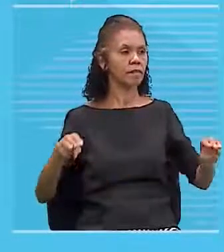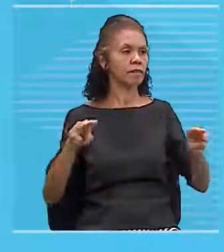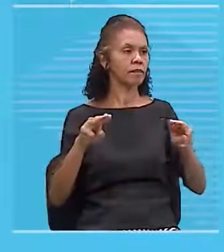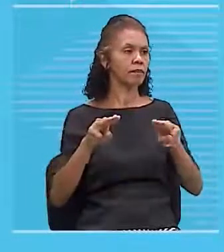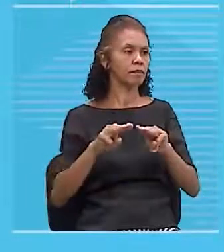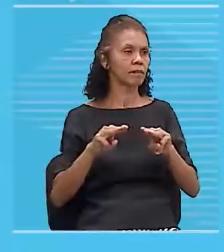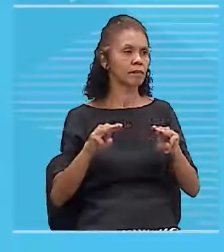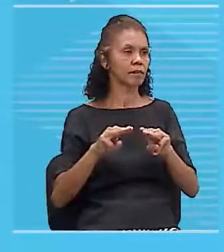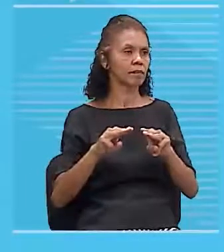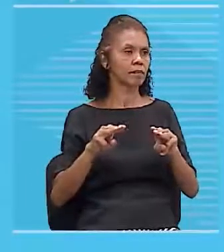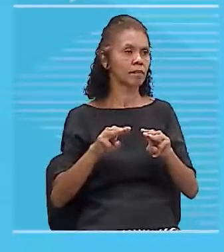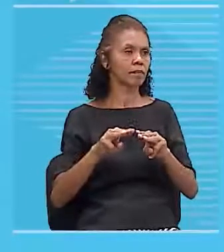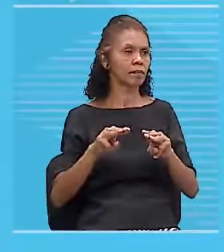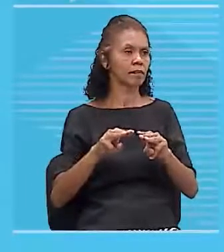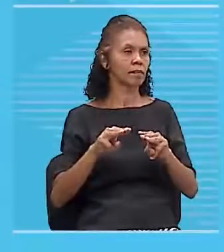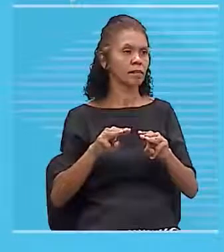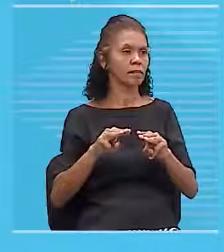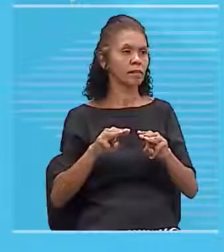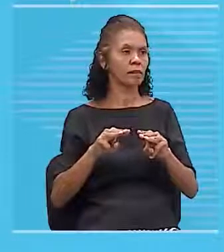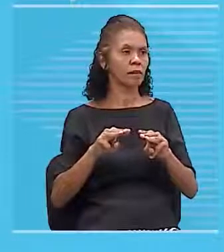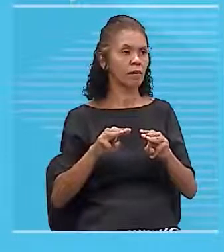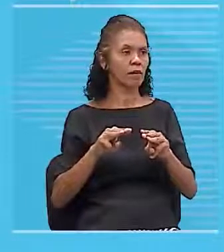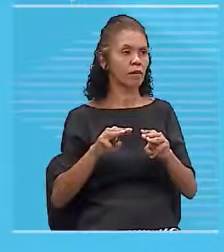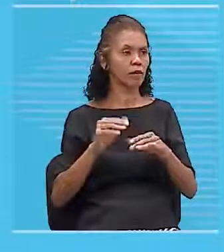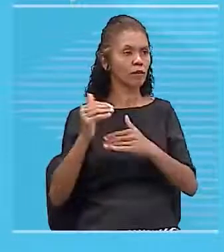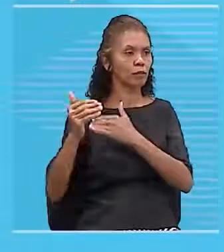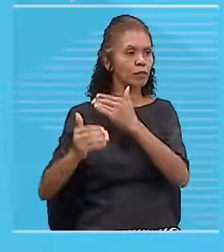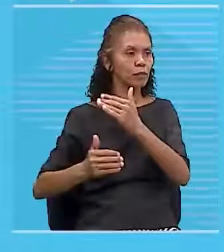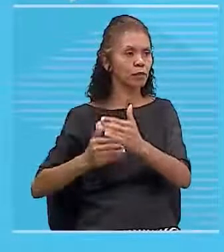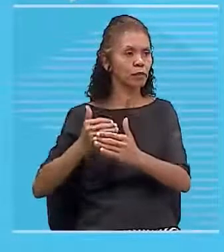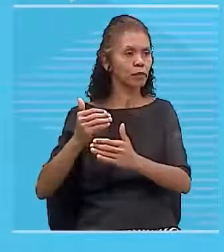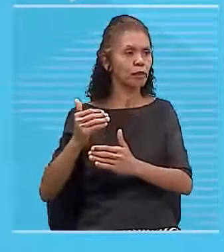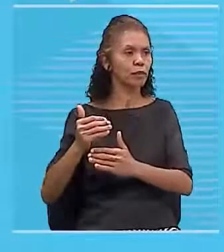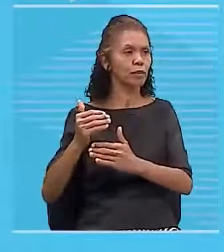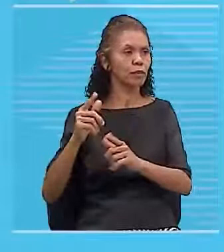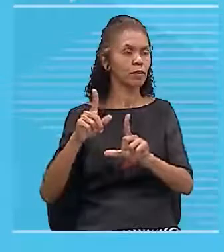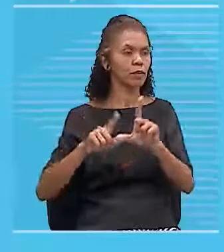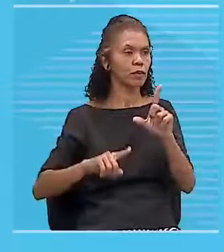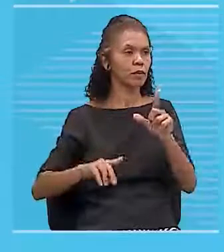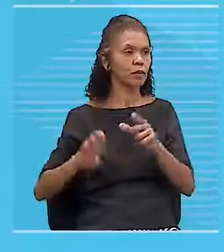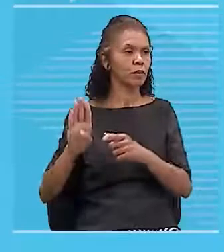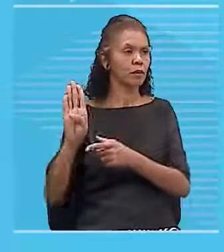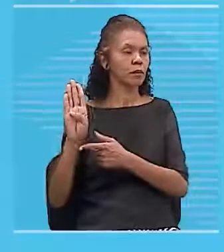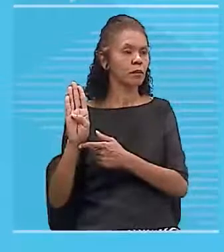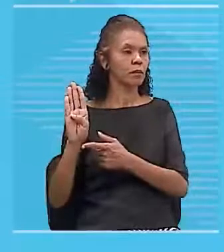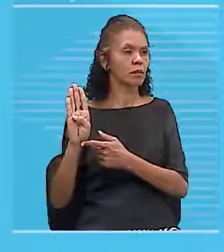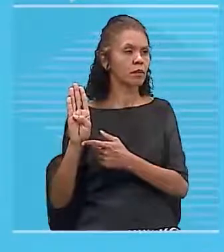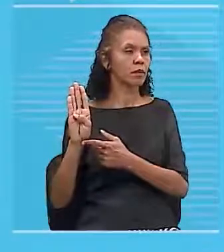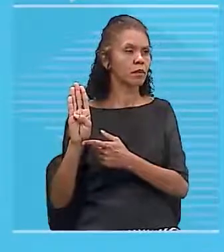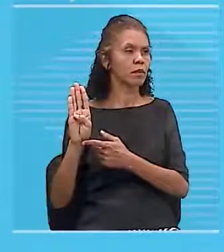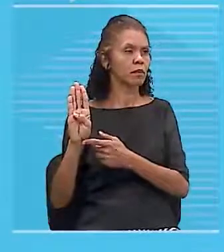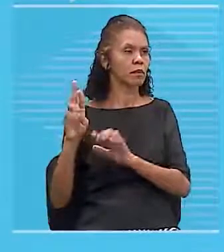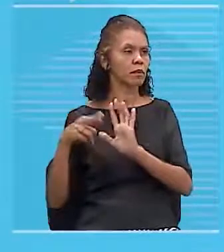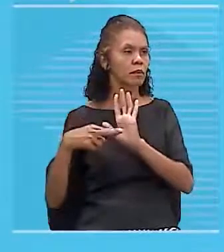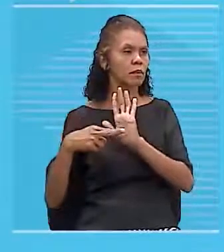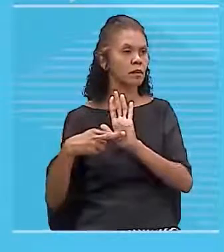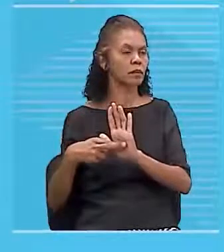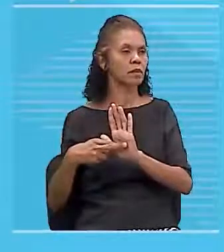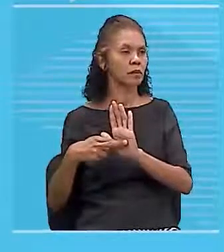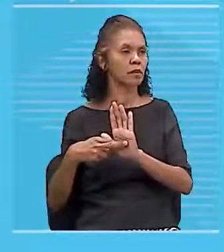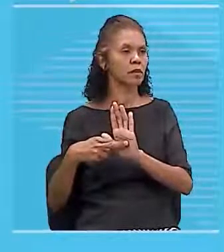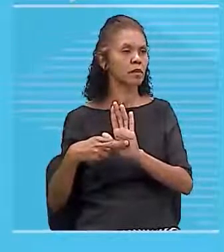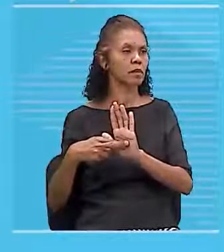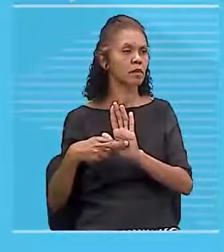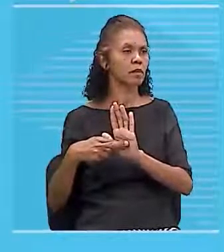a orientação dele. E esse B é o que nós representamos como